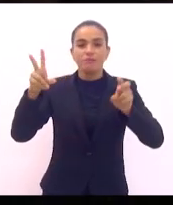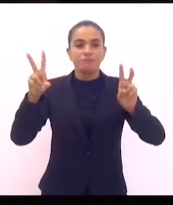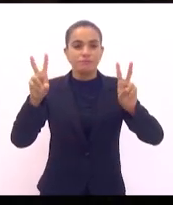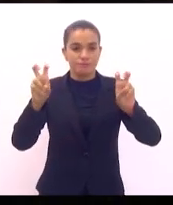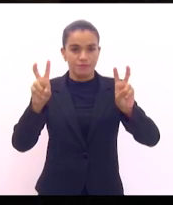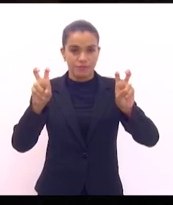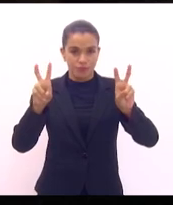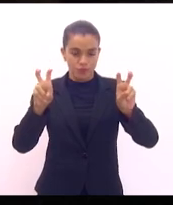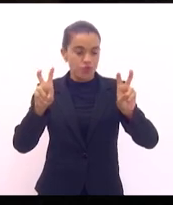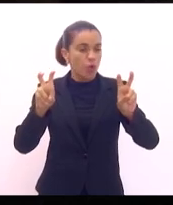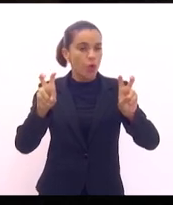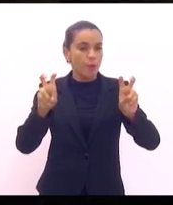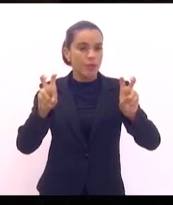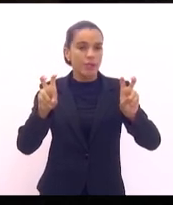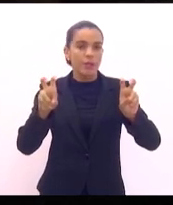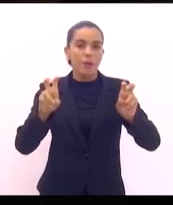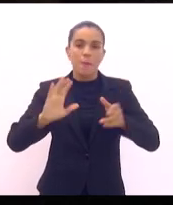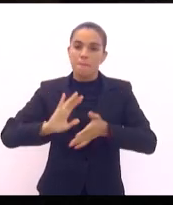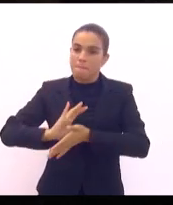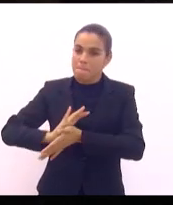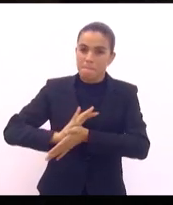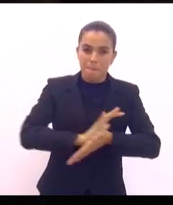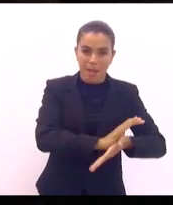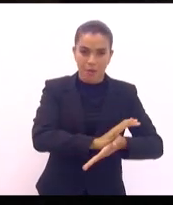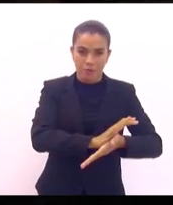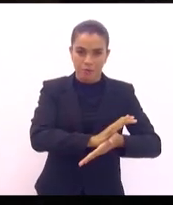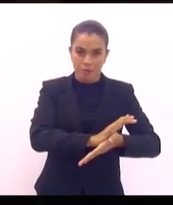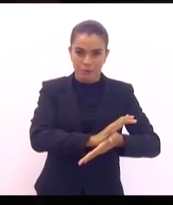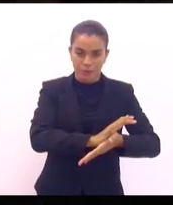a questão do preconceito.